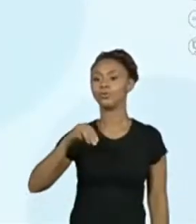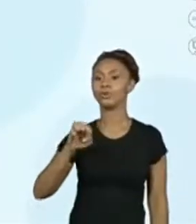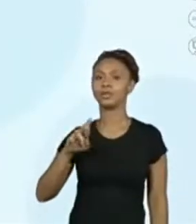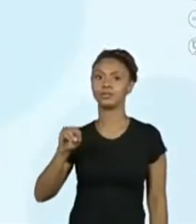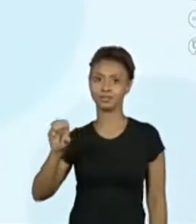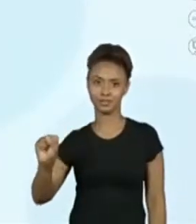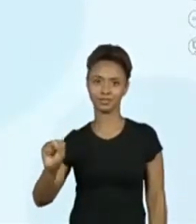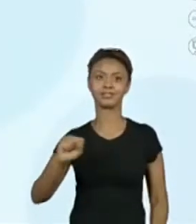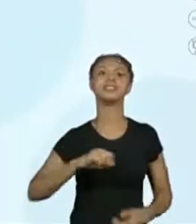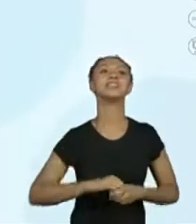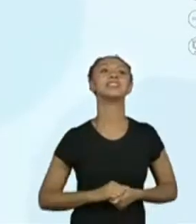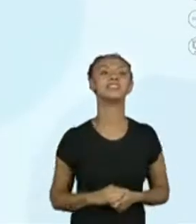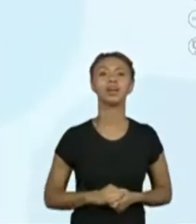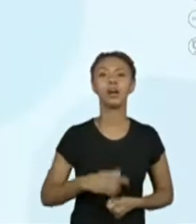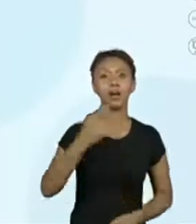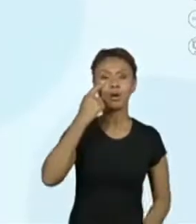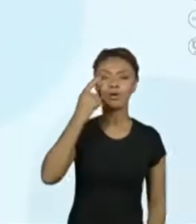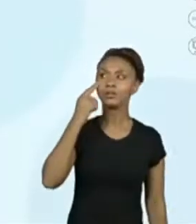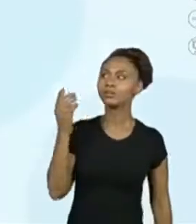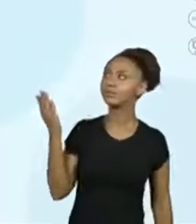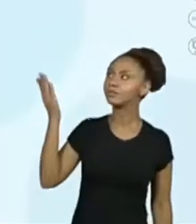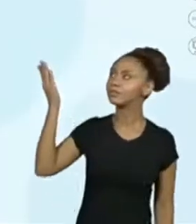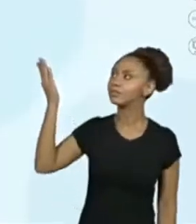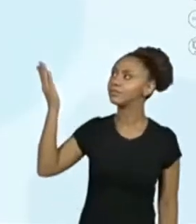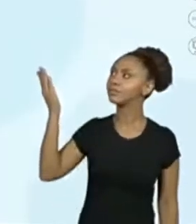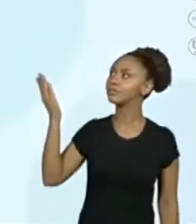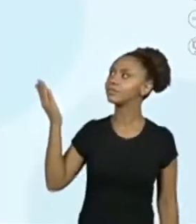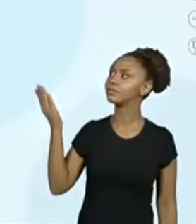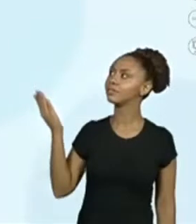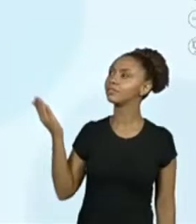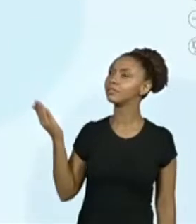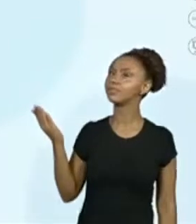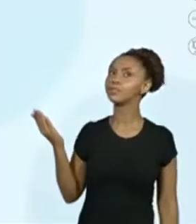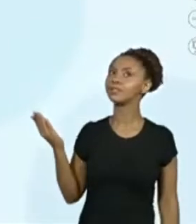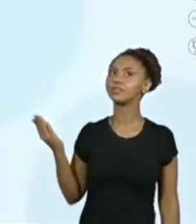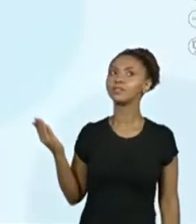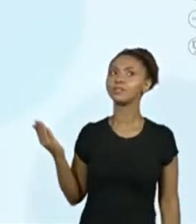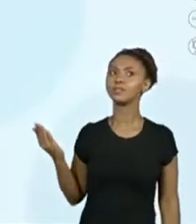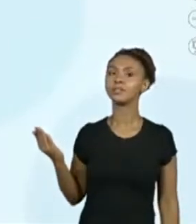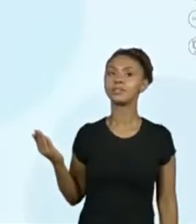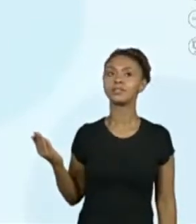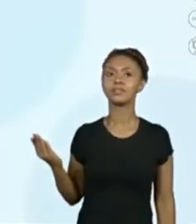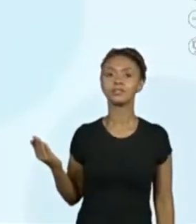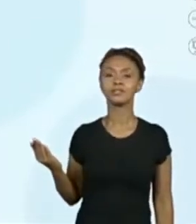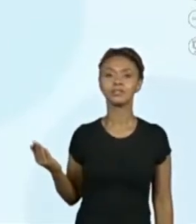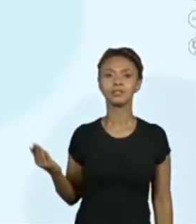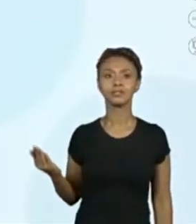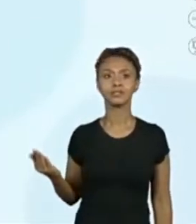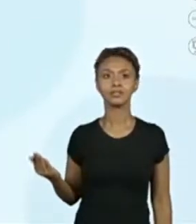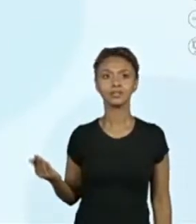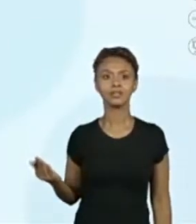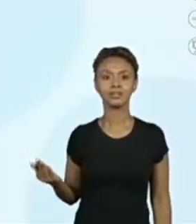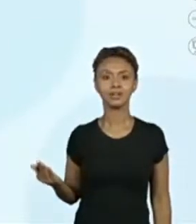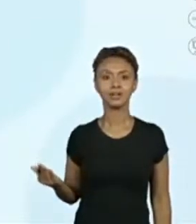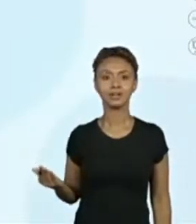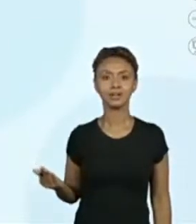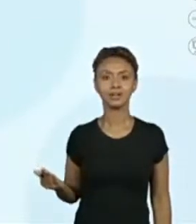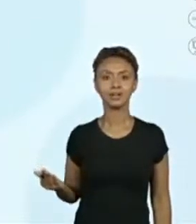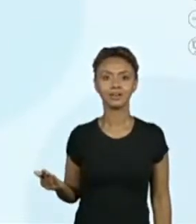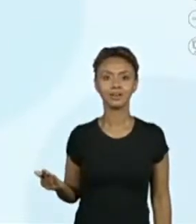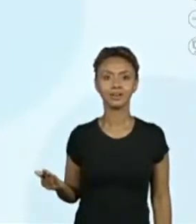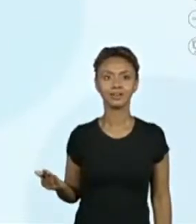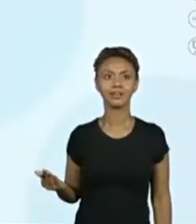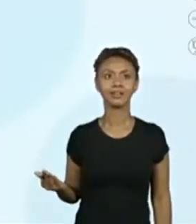Observem o poema. Sem um número. Um, número, número, zero. Um,